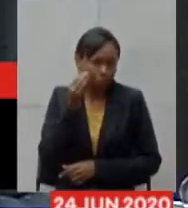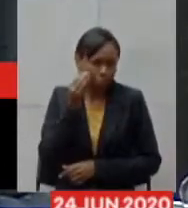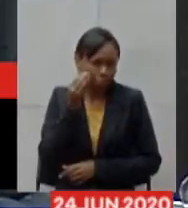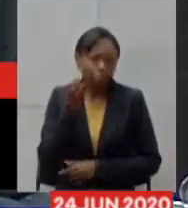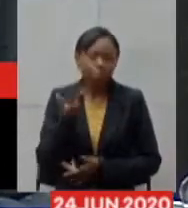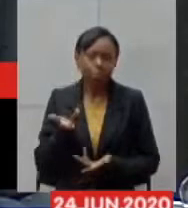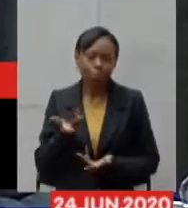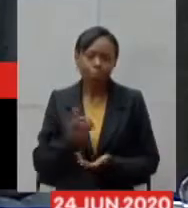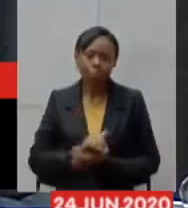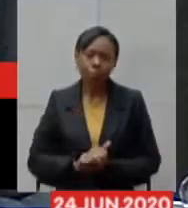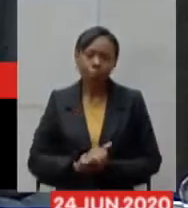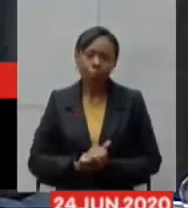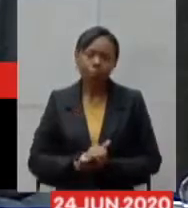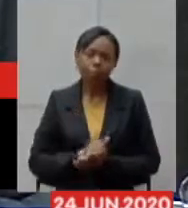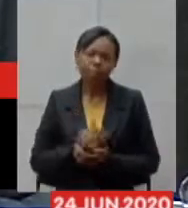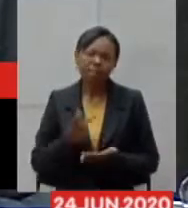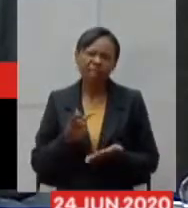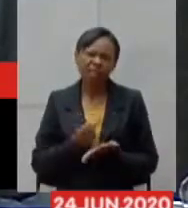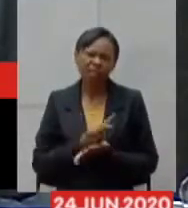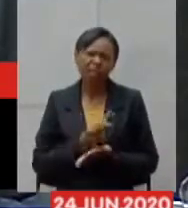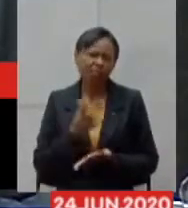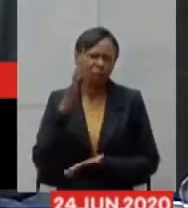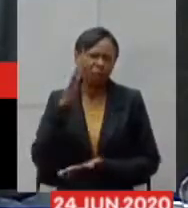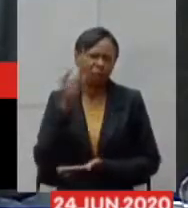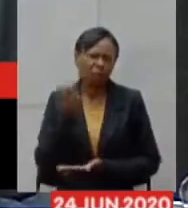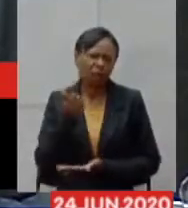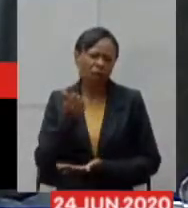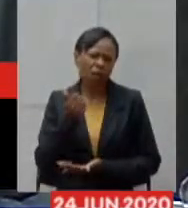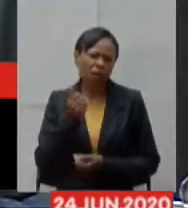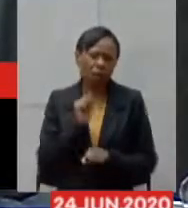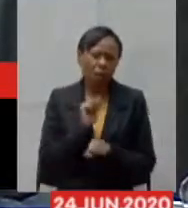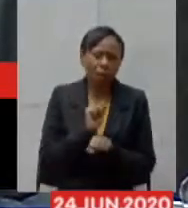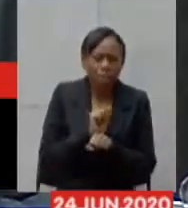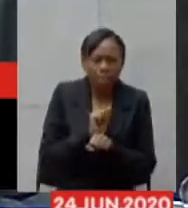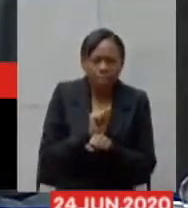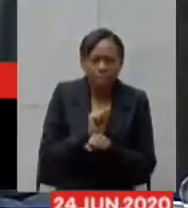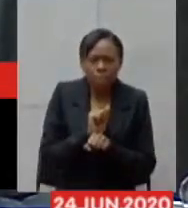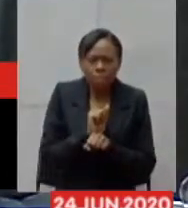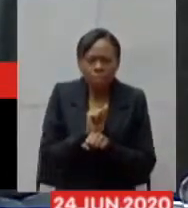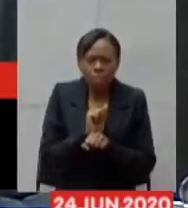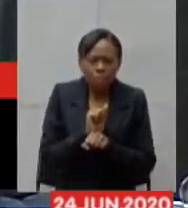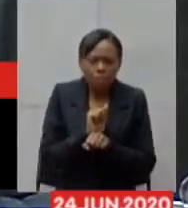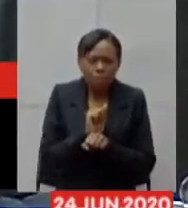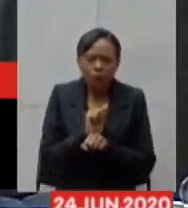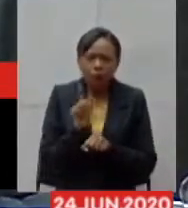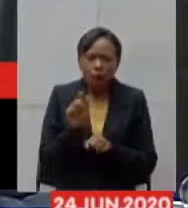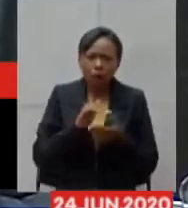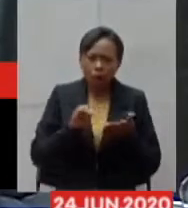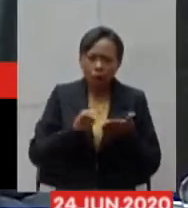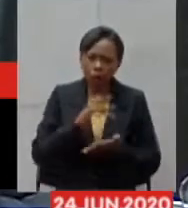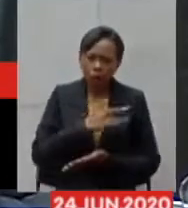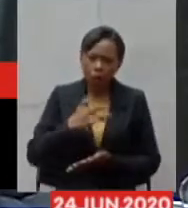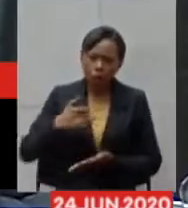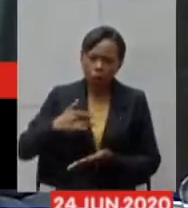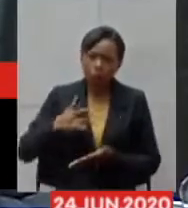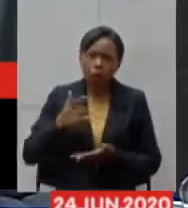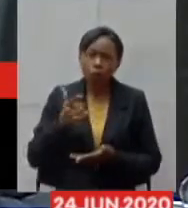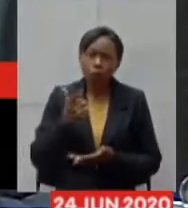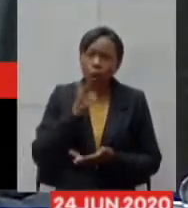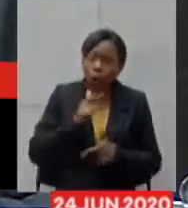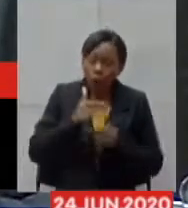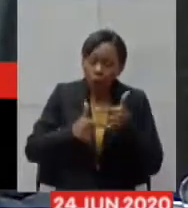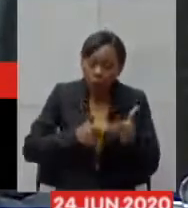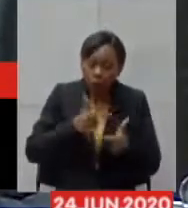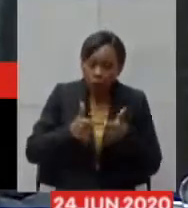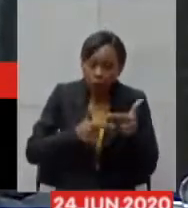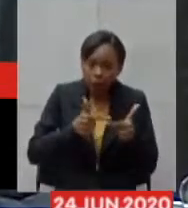foi um eu acho que foi até um feito do ponto de vista da Secretaria Estadual de Saúde nós esse ano conseguimos operacionalizar as emendas de